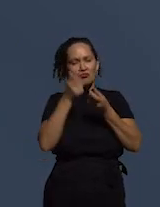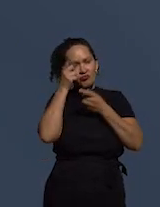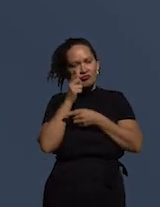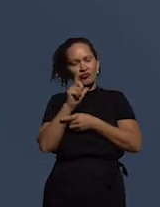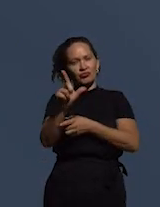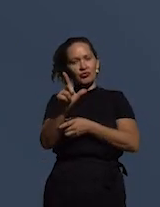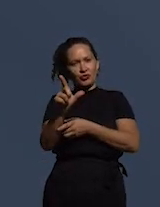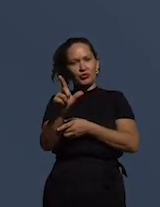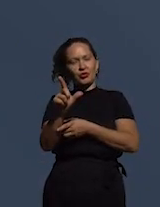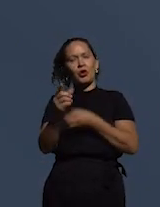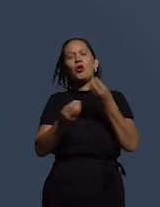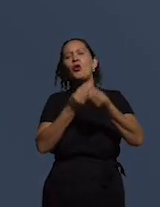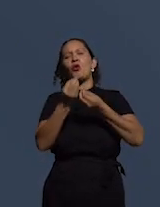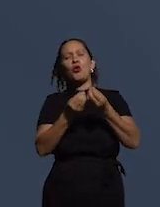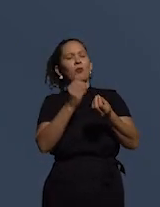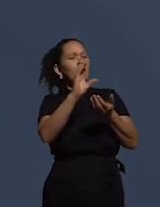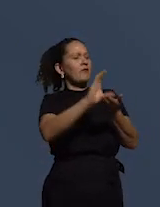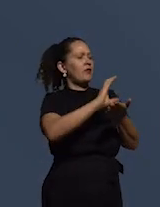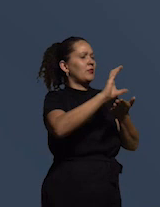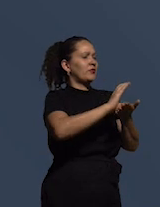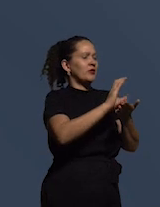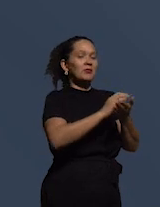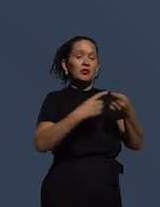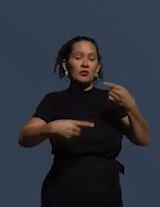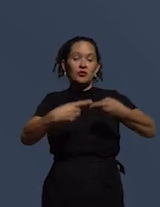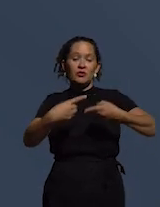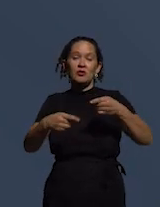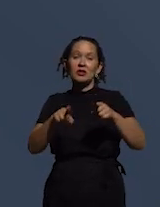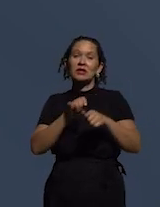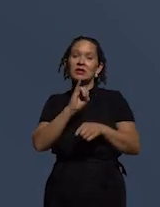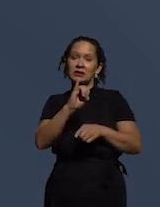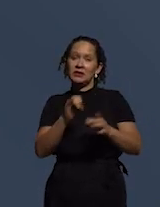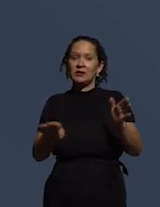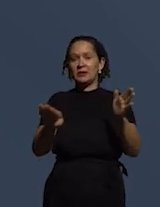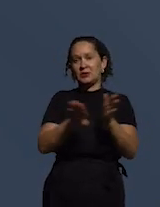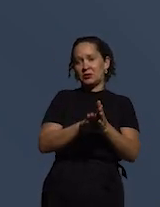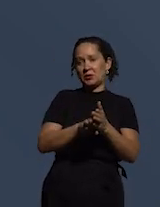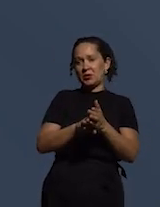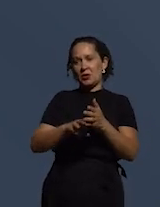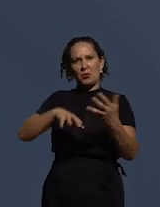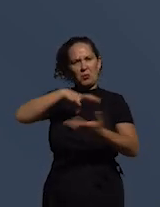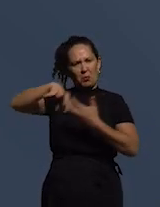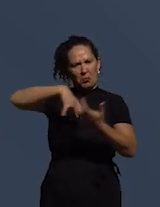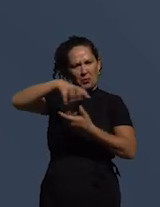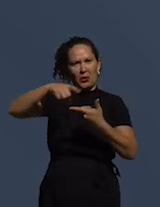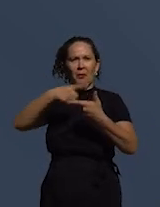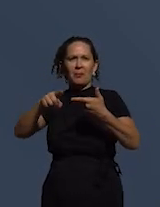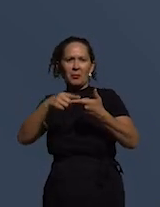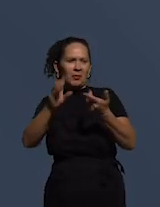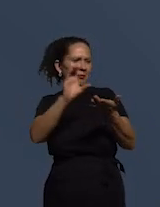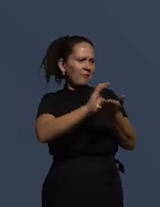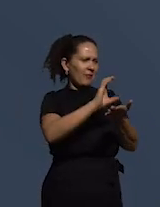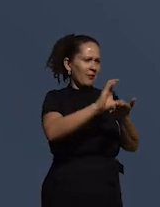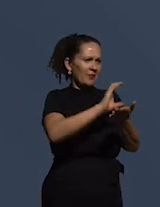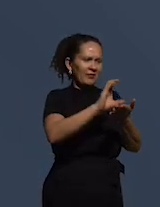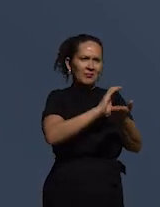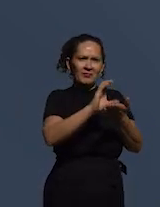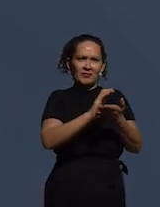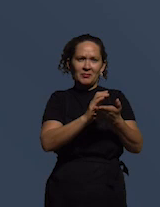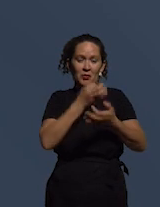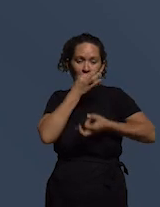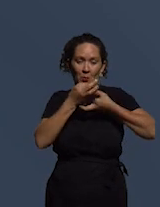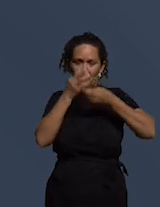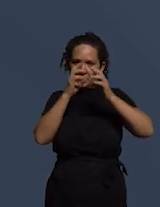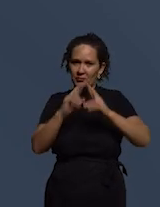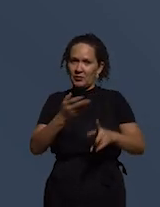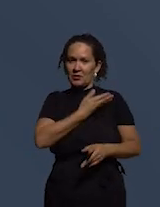investindo e diálogo porque quando houver alguma coisa polêmica algum gasto que gerar controvérsias que